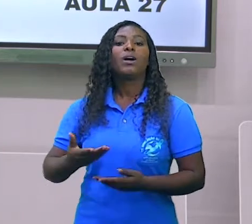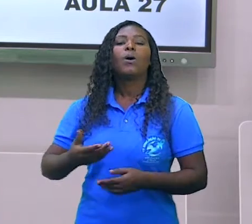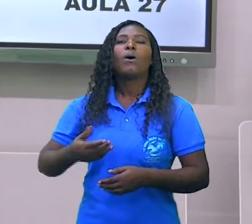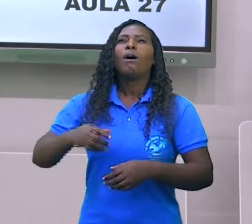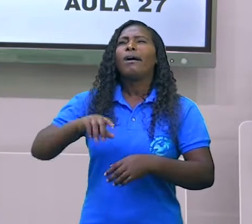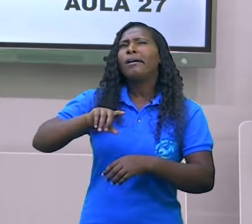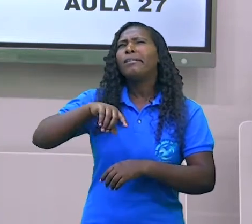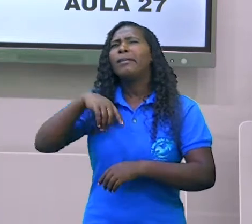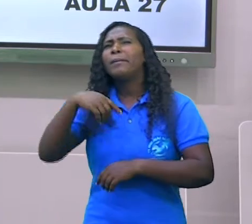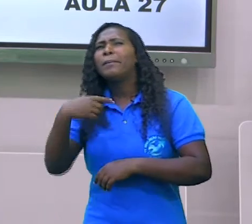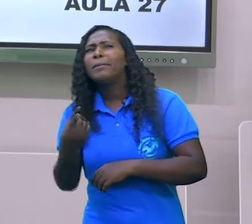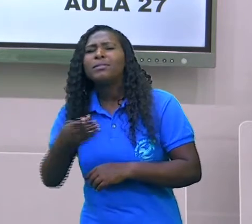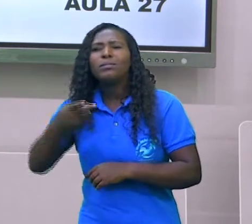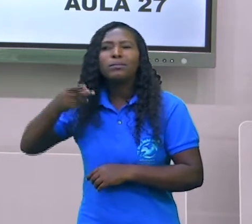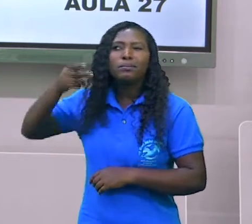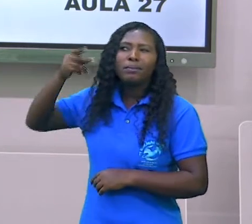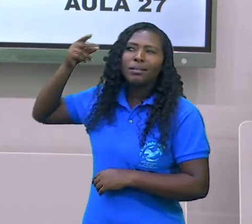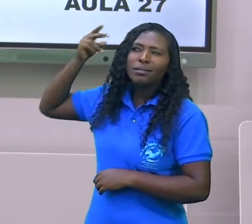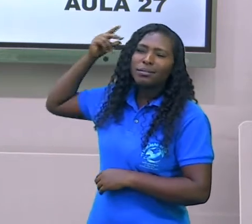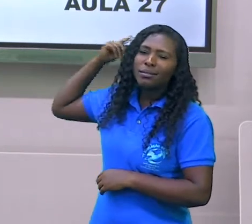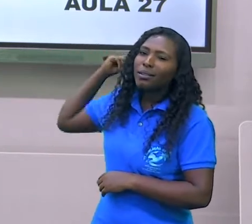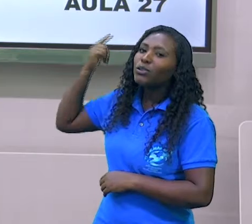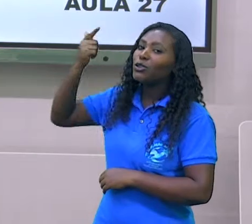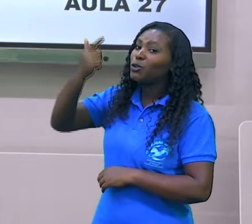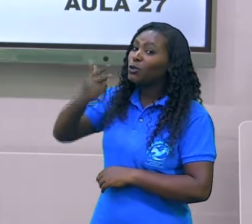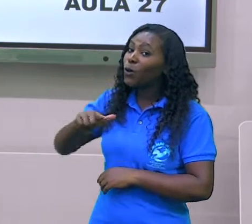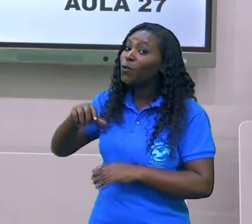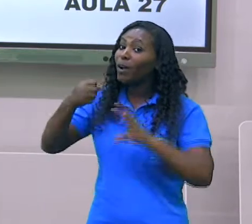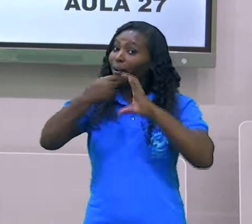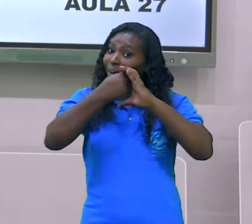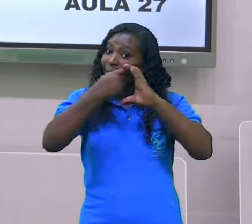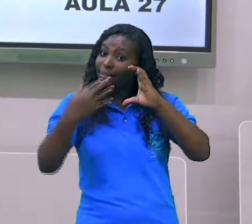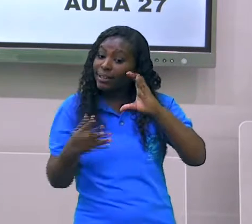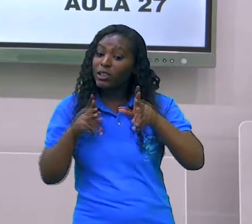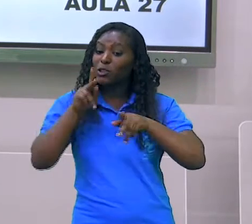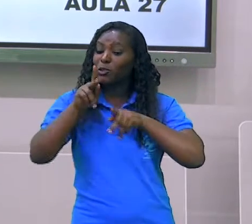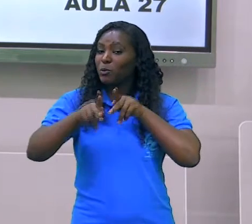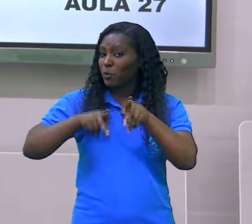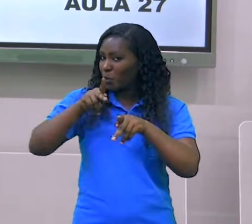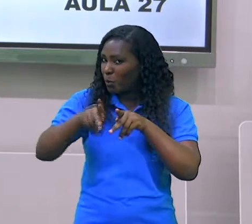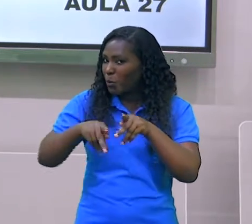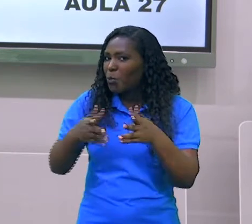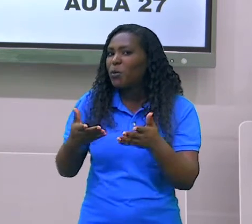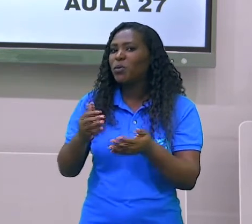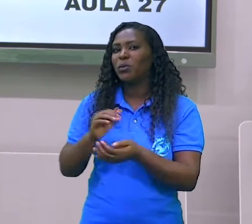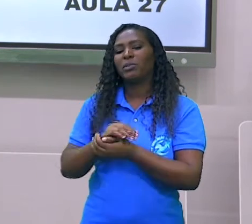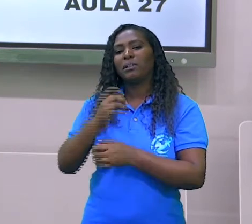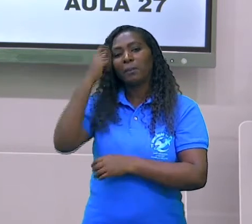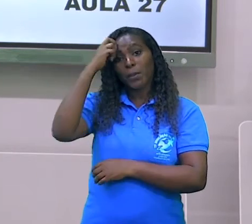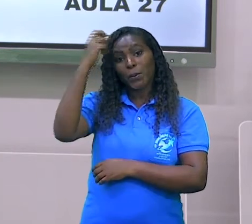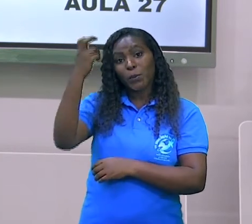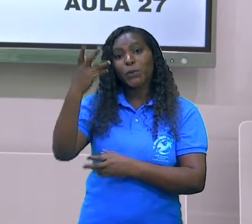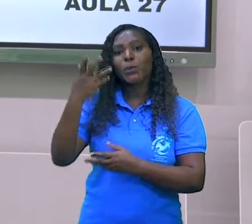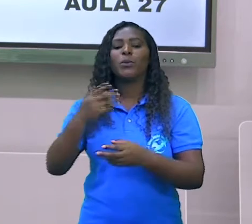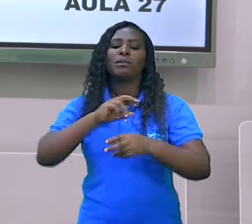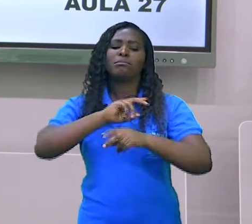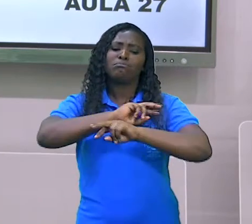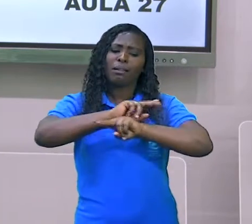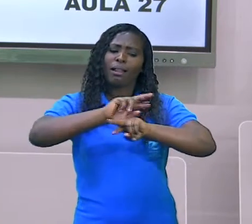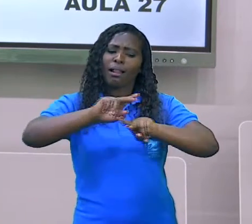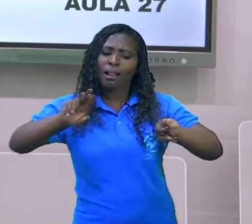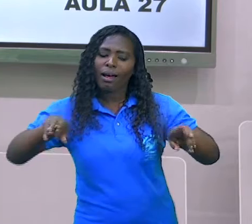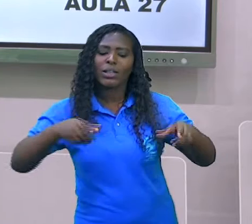passado, vendo as características e conhecendo um pouco mais sobre as culturas de outras